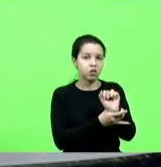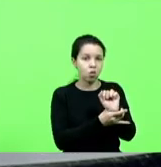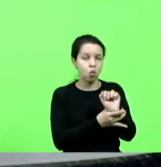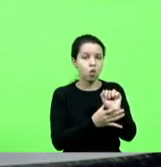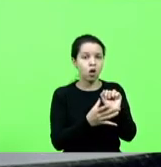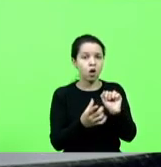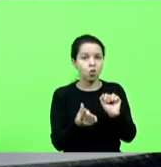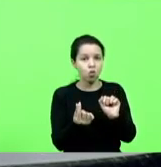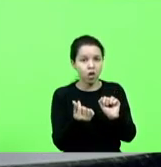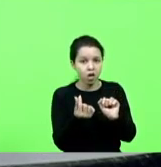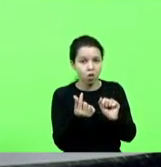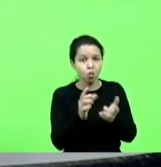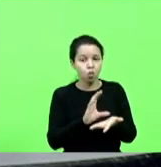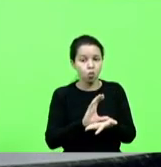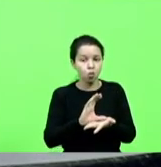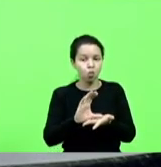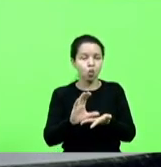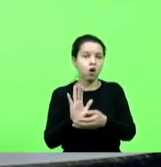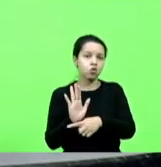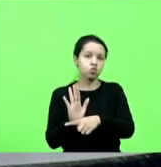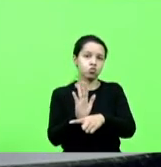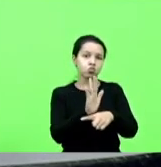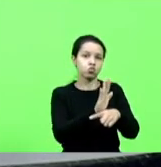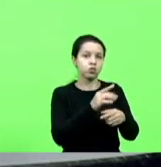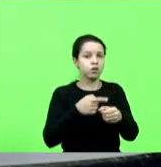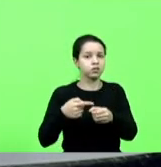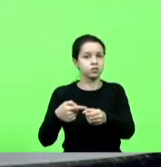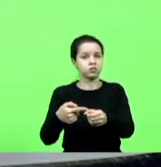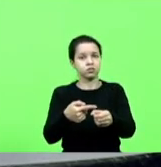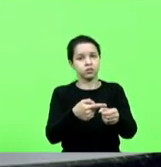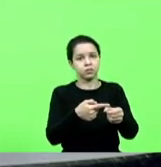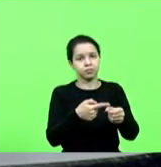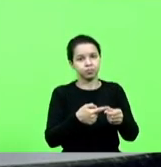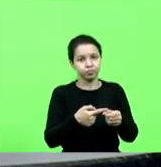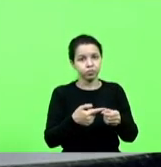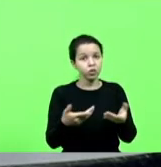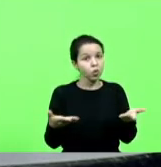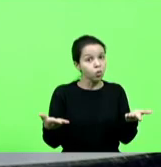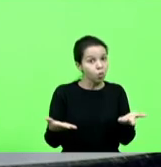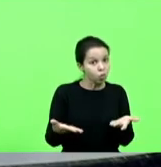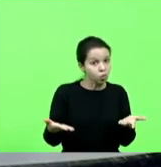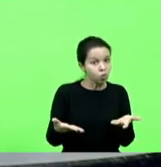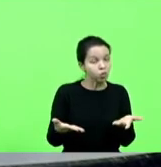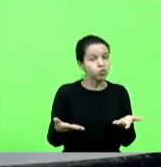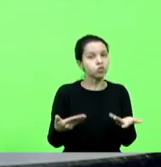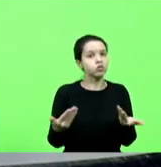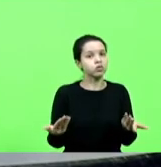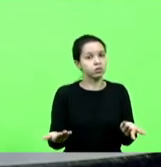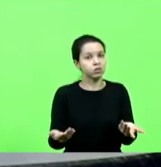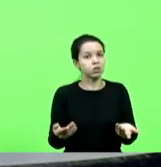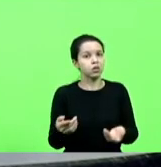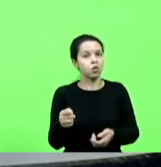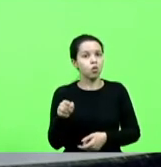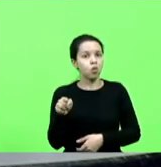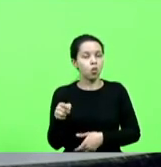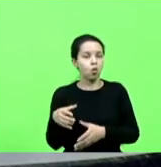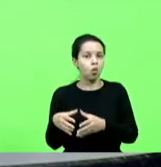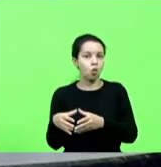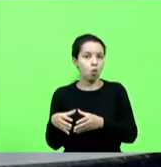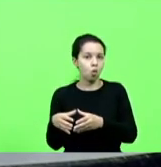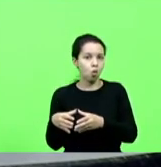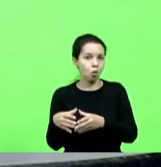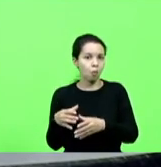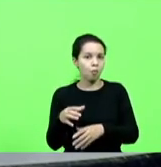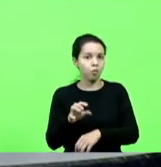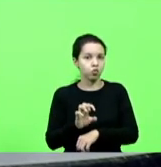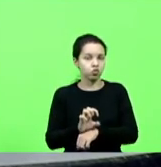recursos que acolherão as nossas cidades. Hoje, inclusive, senhor presidente, o Colegiado Estadual de Defesa Civil